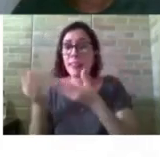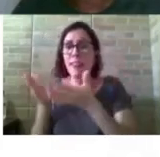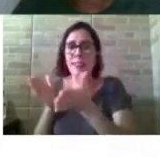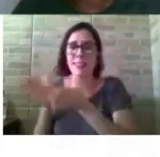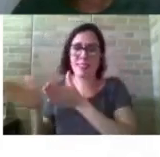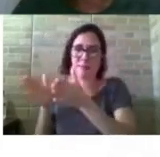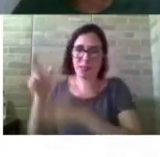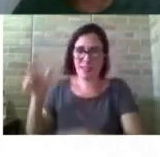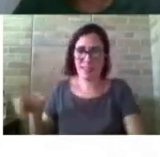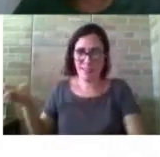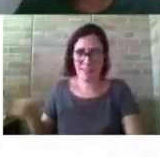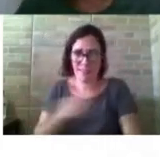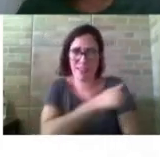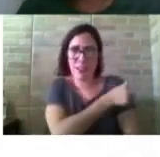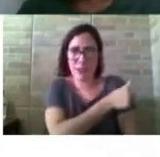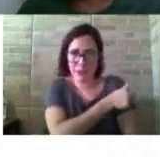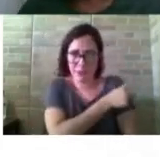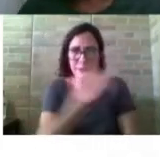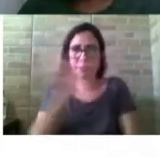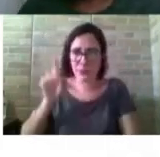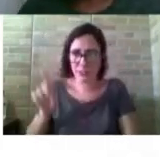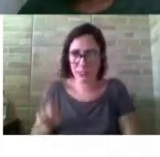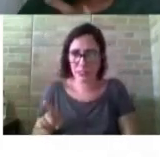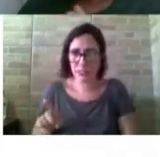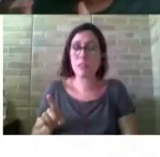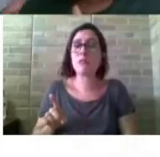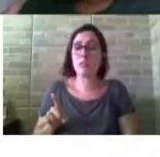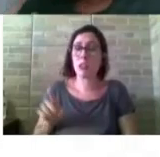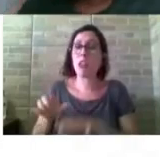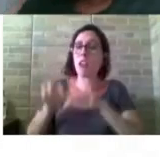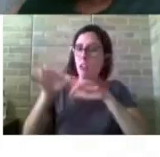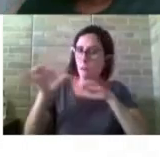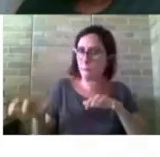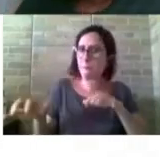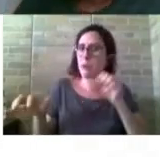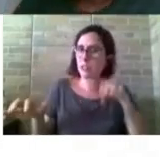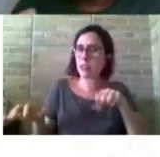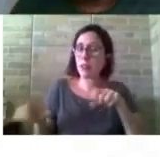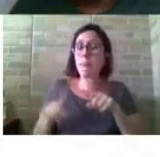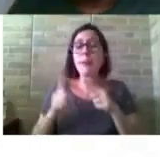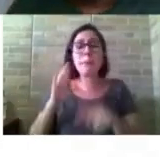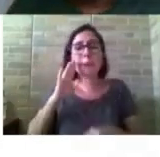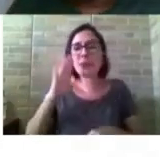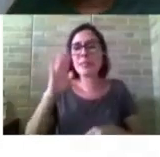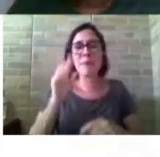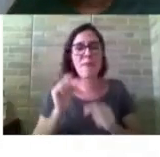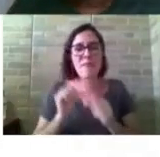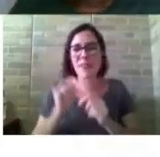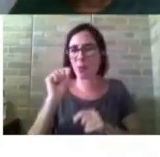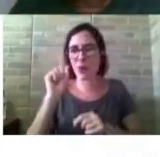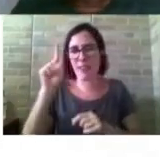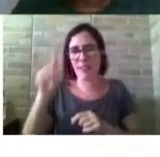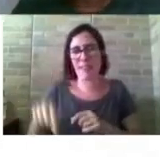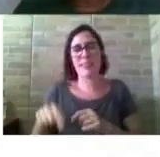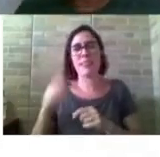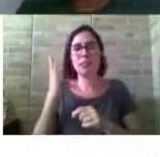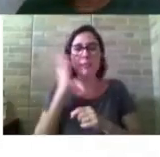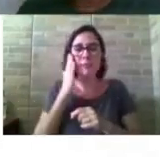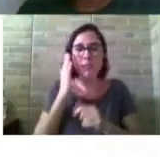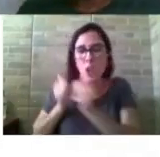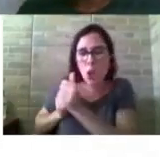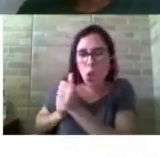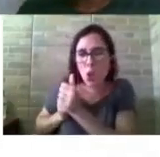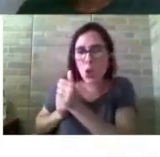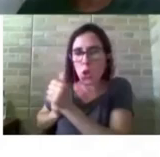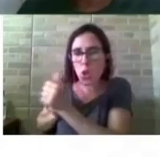alunos, ainda que de forma remota. A principal delas foi o acompanhamento dos alunos em suas